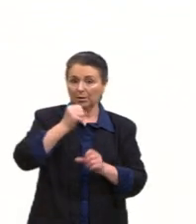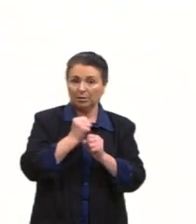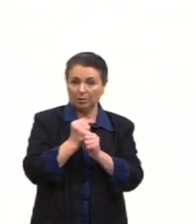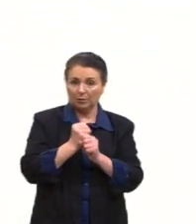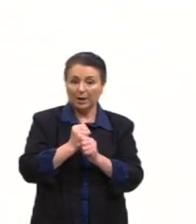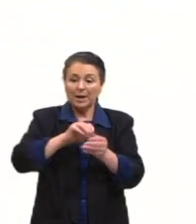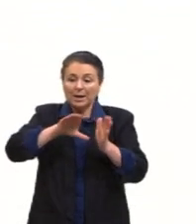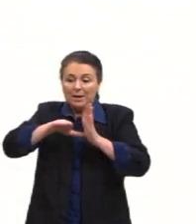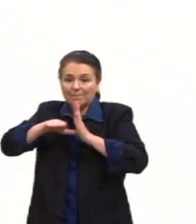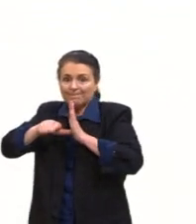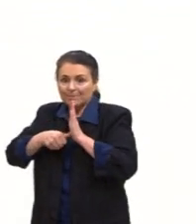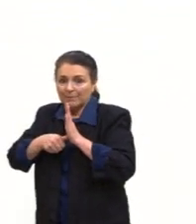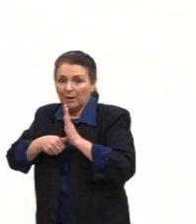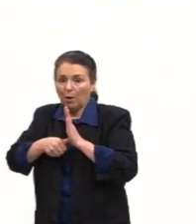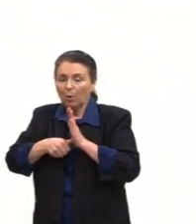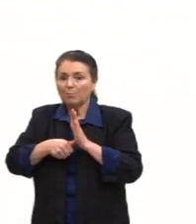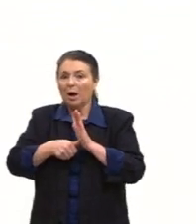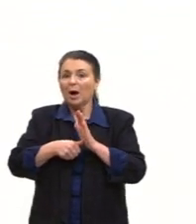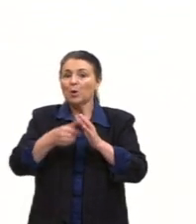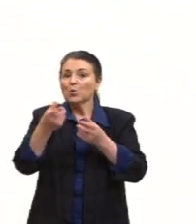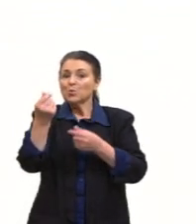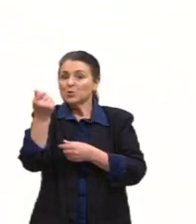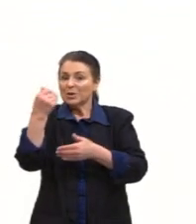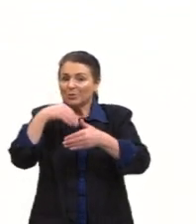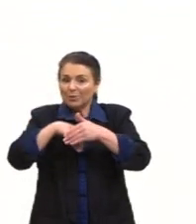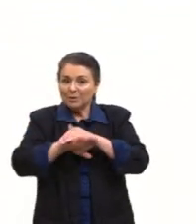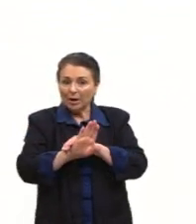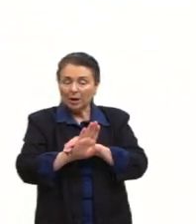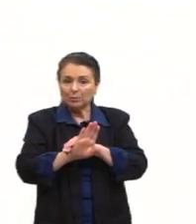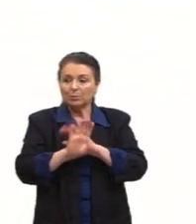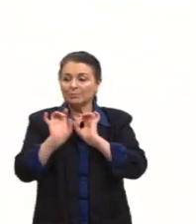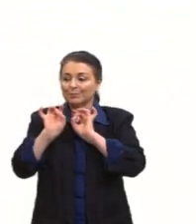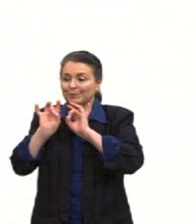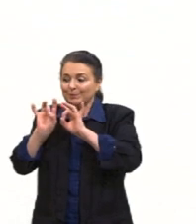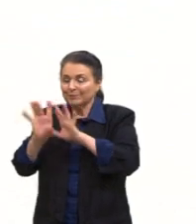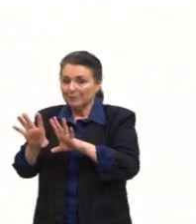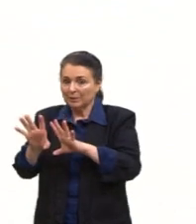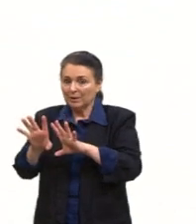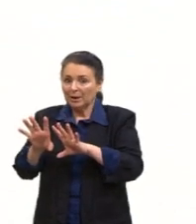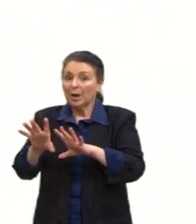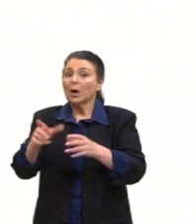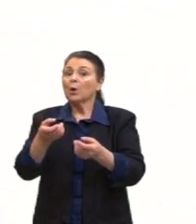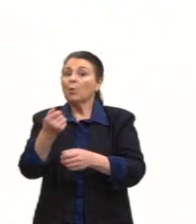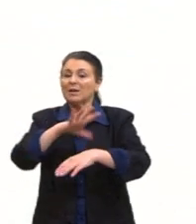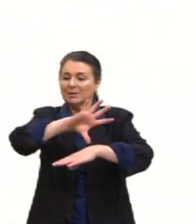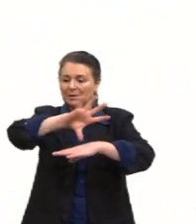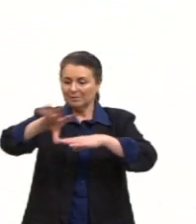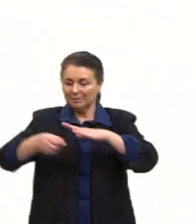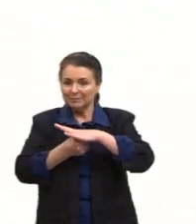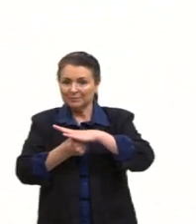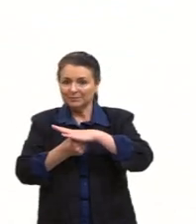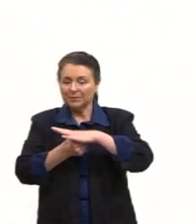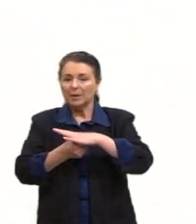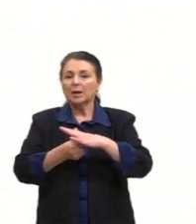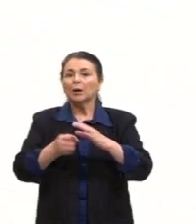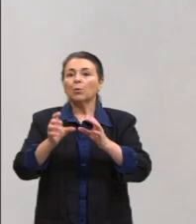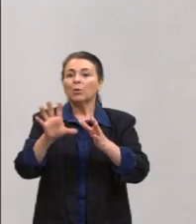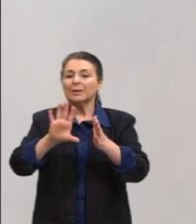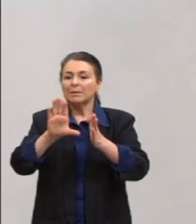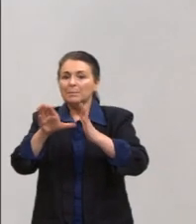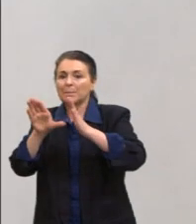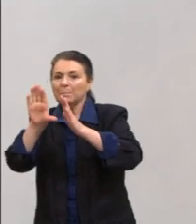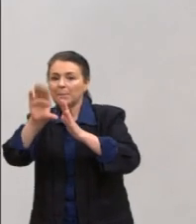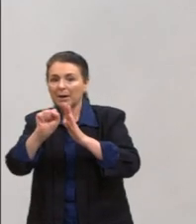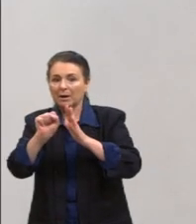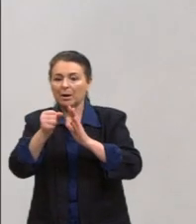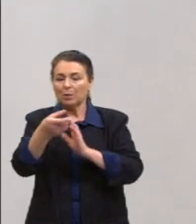poupanças das pessoas, acaba renunciando, quase sofre um impeachment. Também, quando o Collor confisca a poupança, o